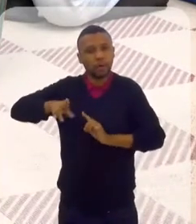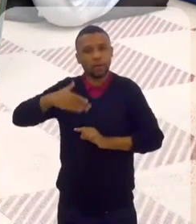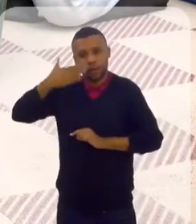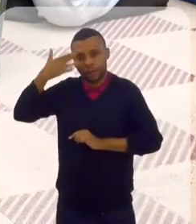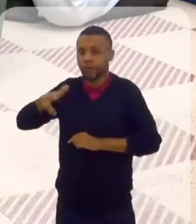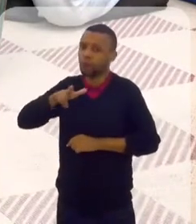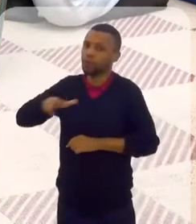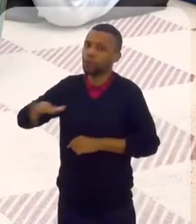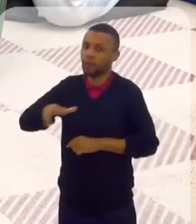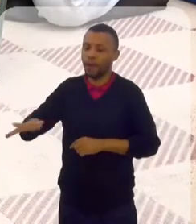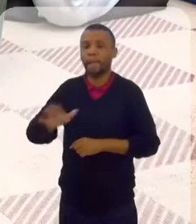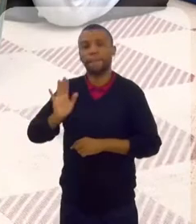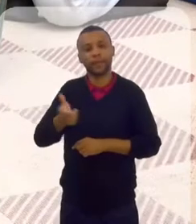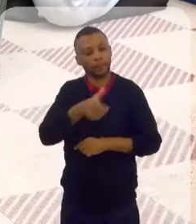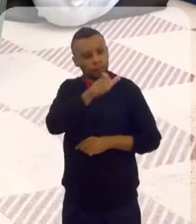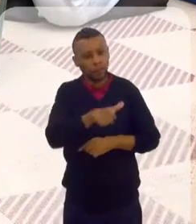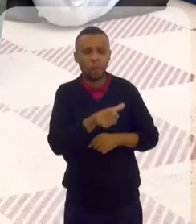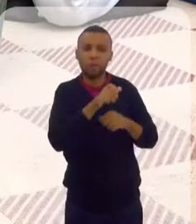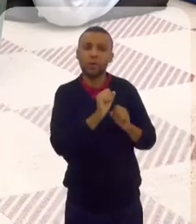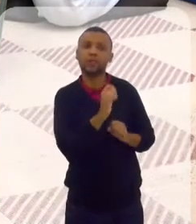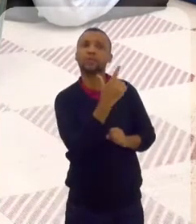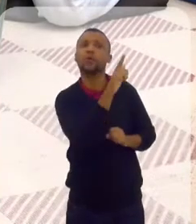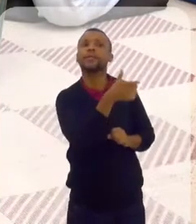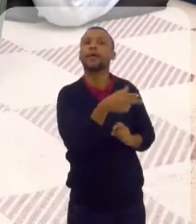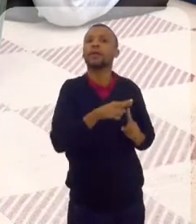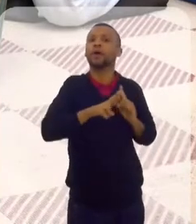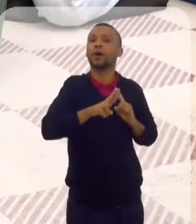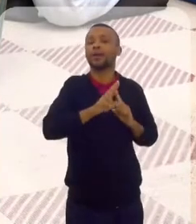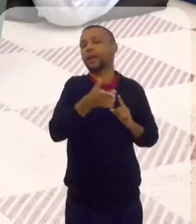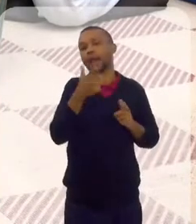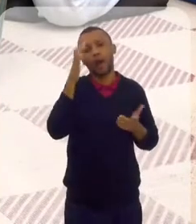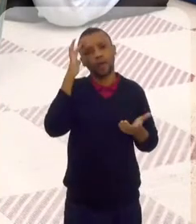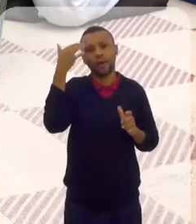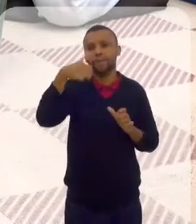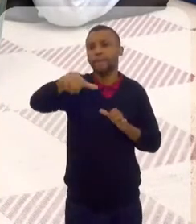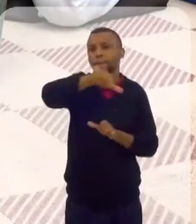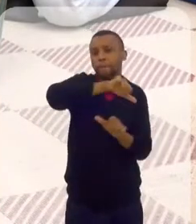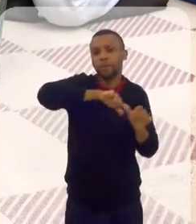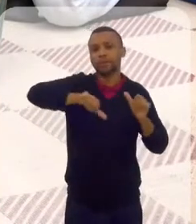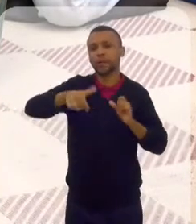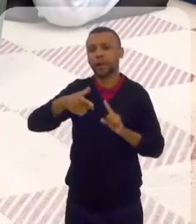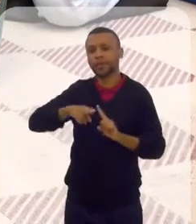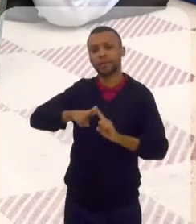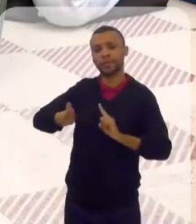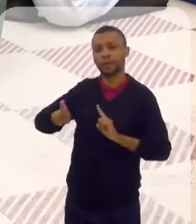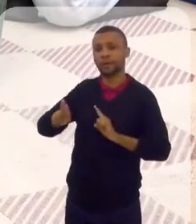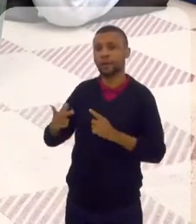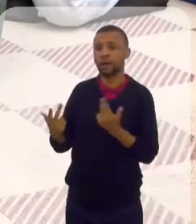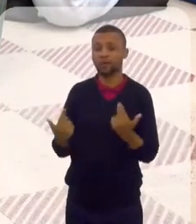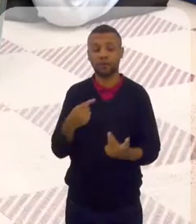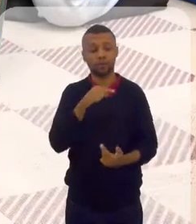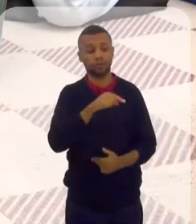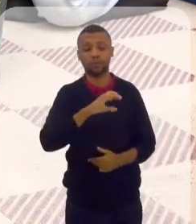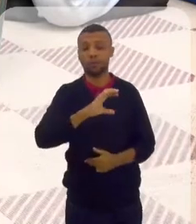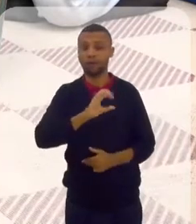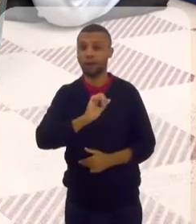poderia ser até de outra religião ou não, e ela se converte ao islamismo, como Carlos Menezes.